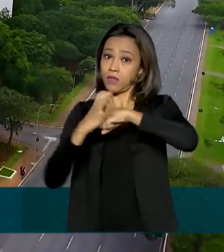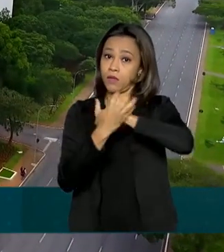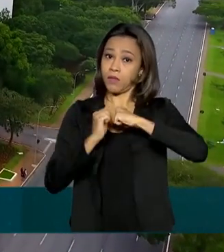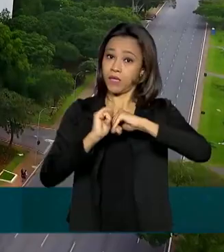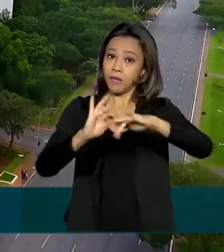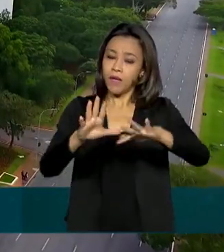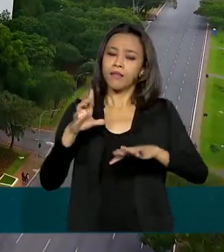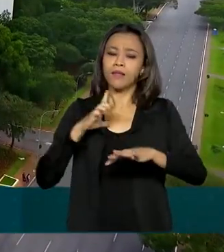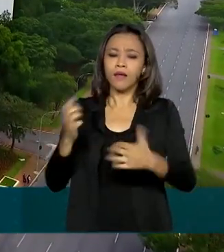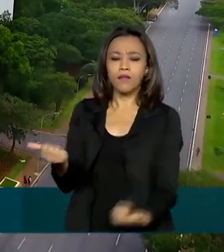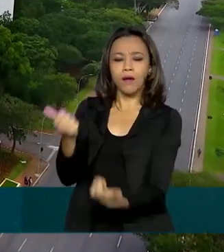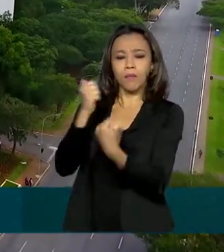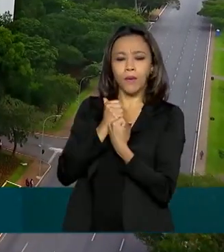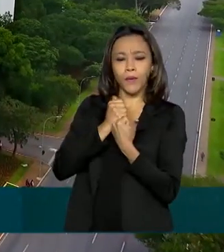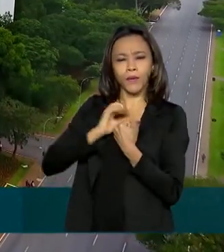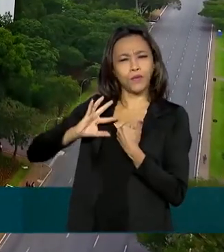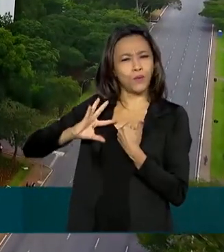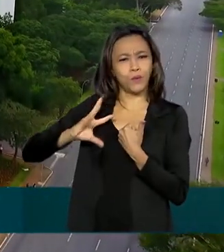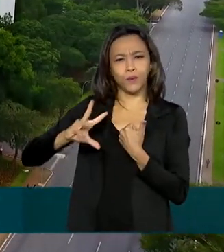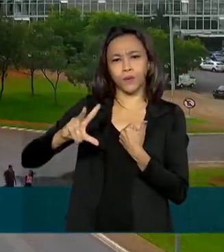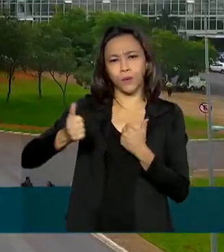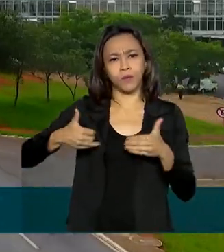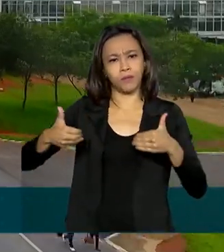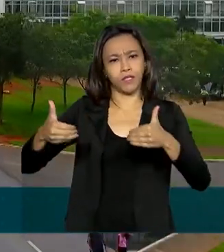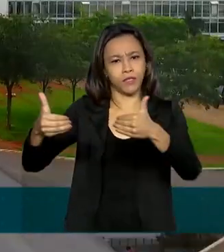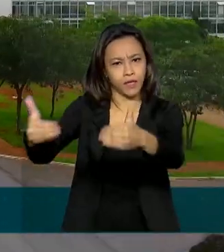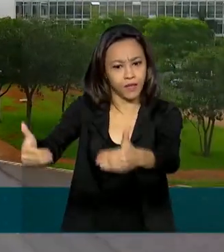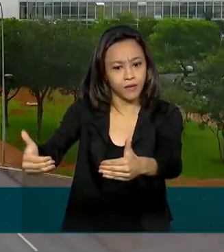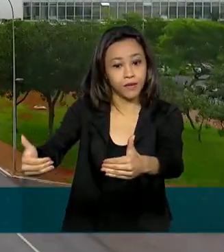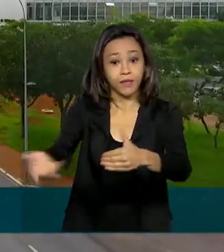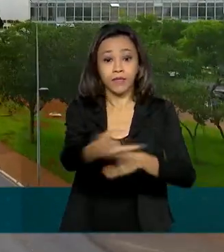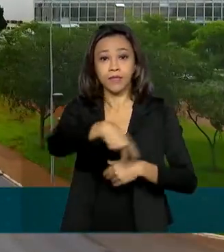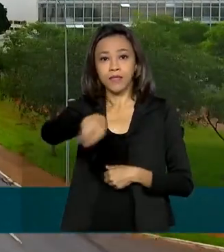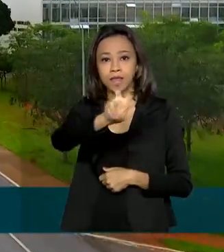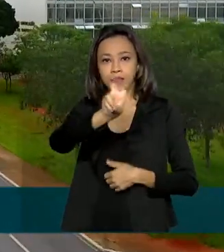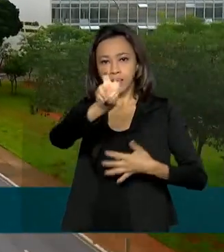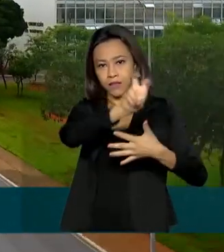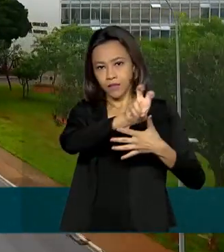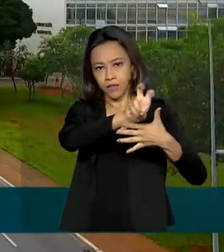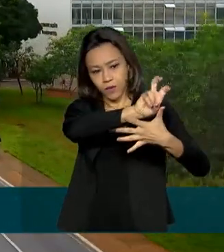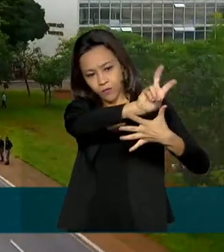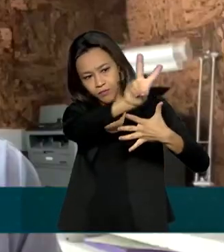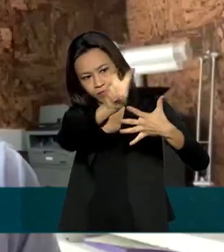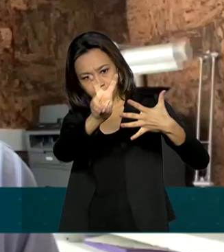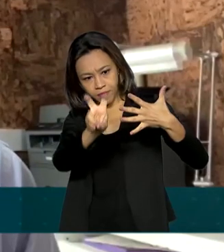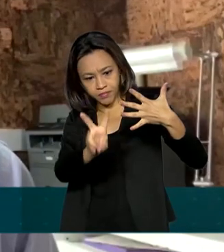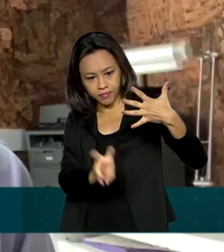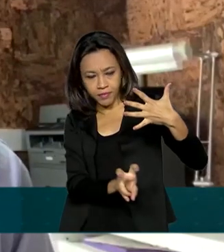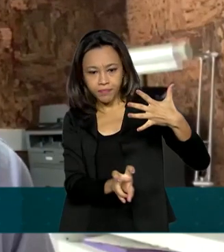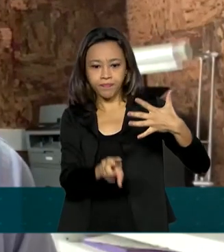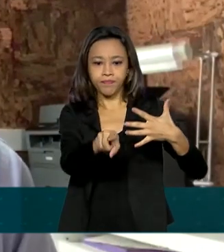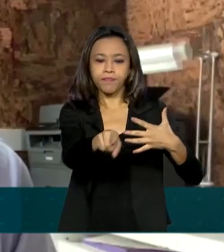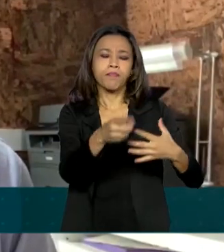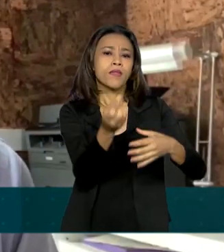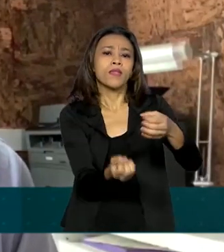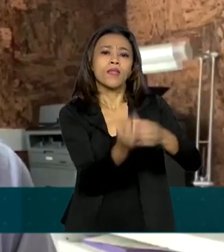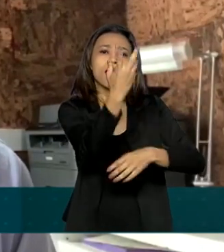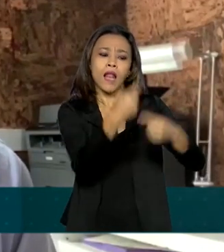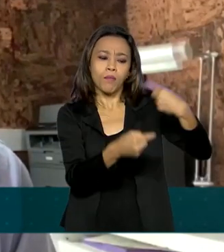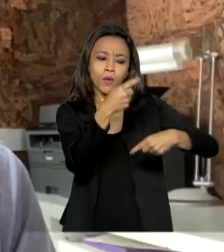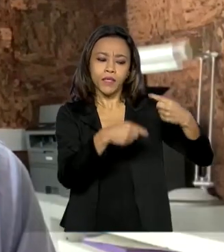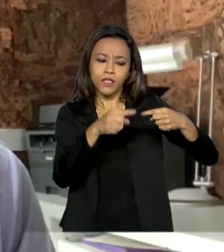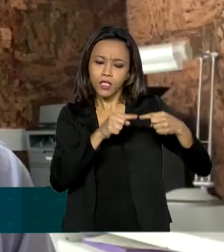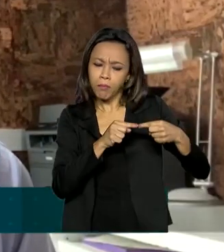com a colaboração de todos os ministérios. Cinco eixos vão nortear as ações. Elaborar uma política de longo